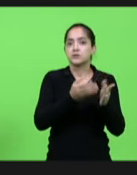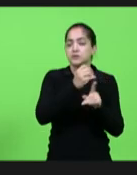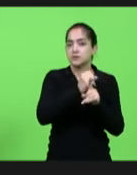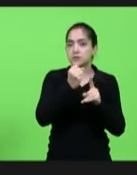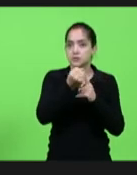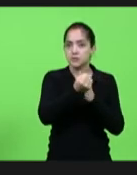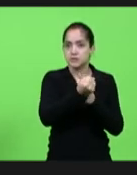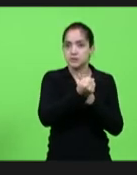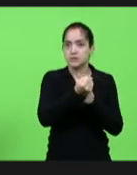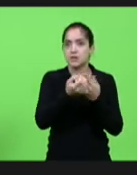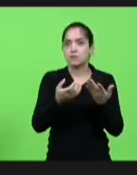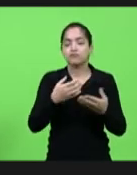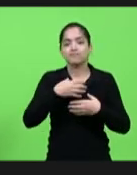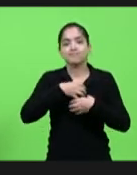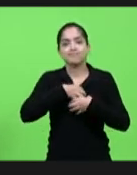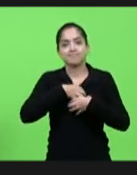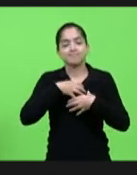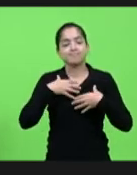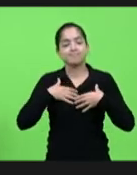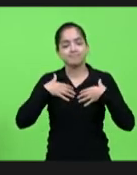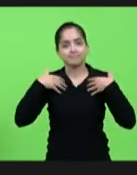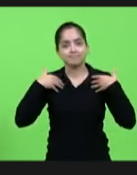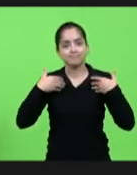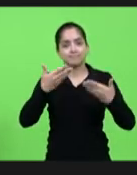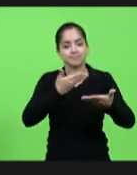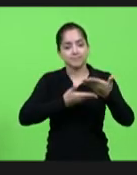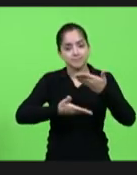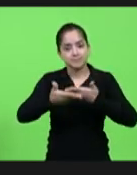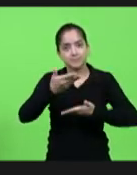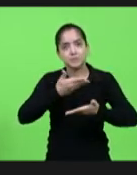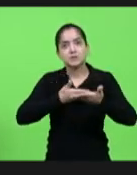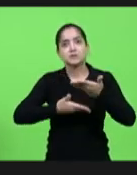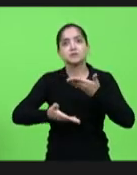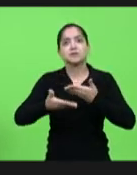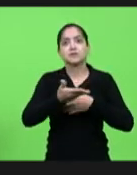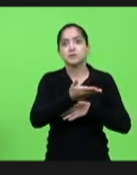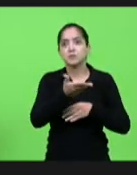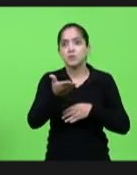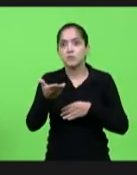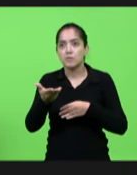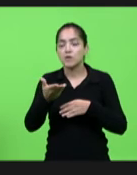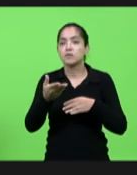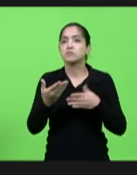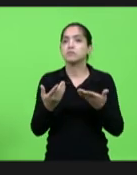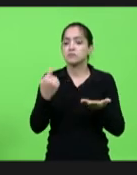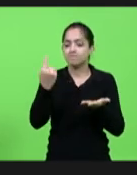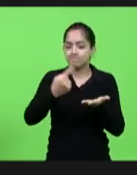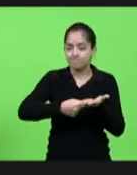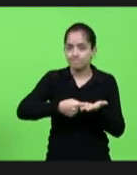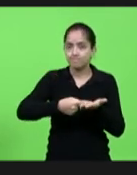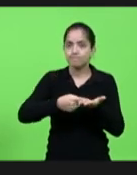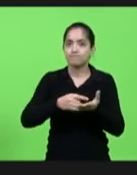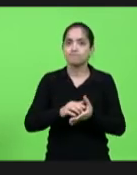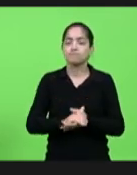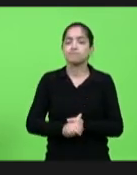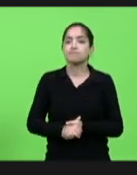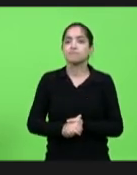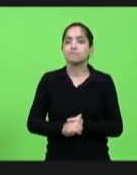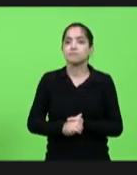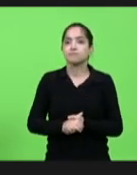nos sentimos honrados em compartilhar esse momento com os companheiros que são comprometidos com o SUAS o